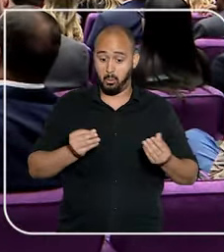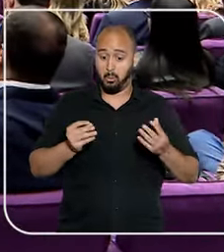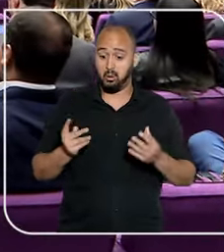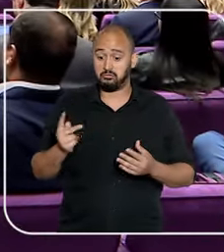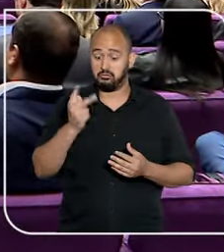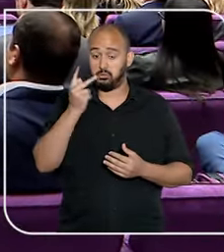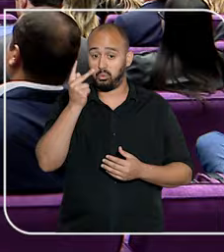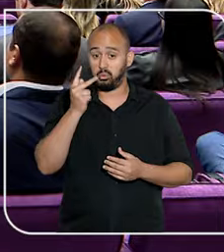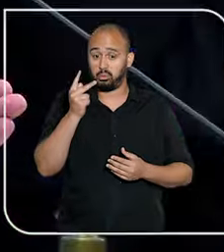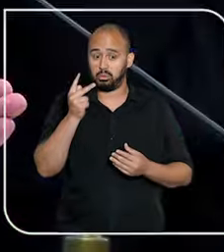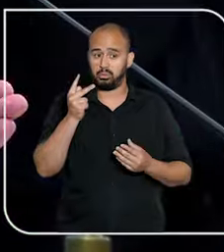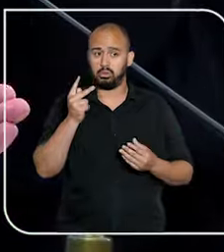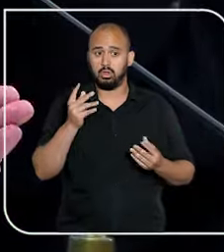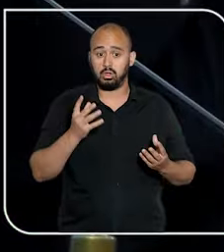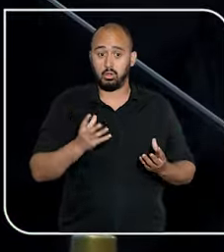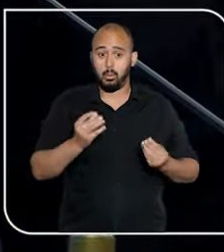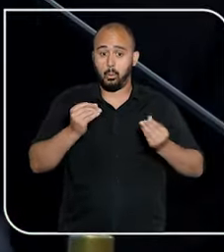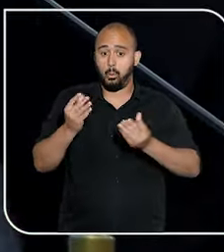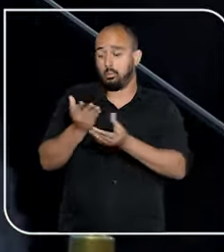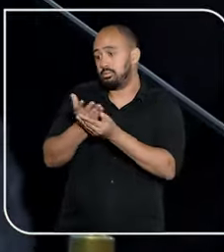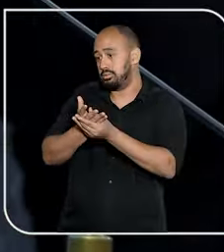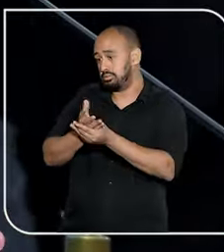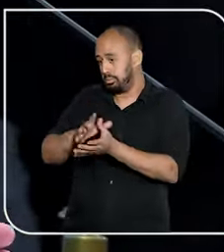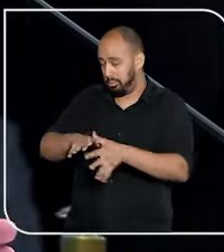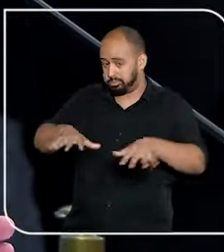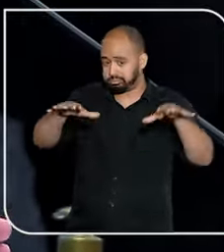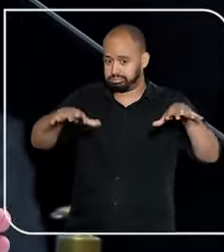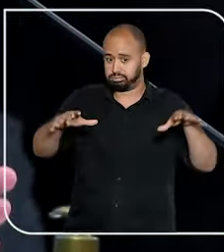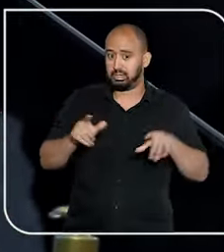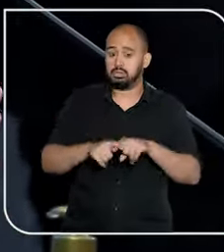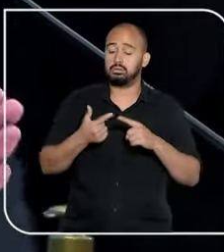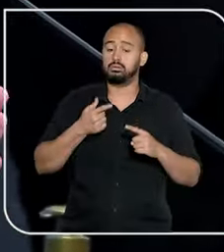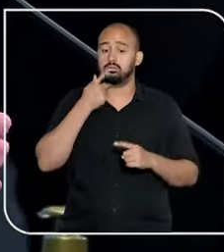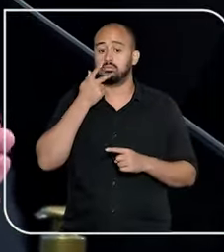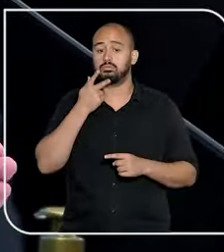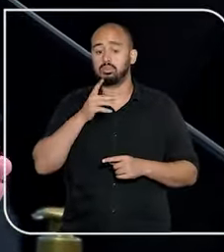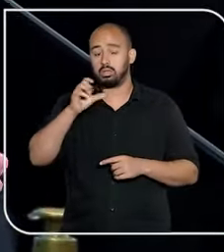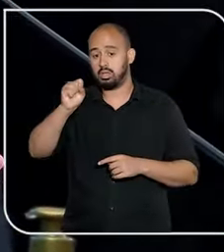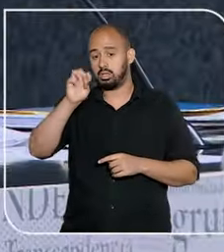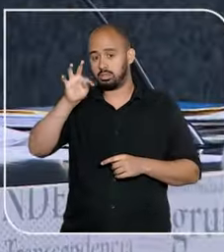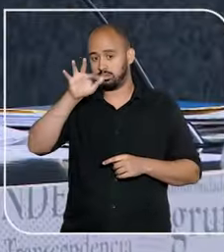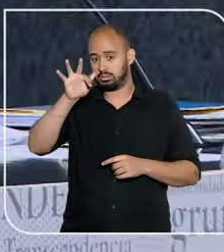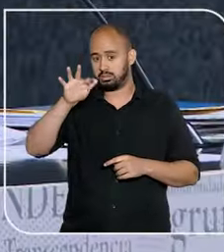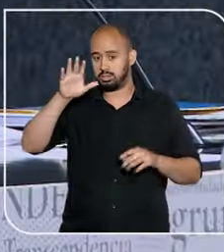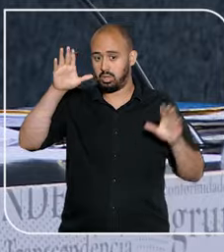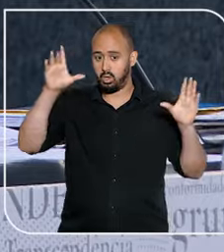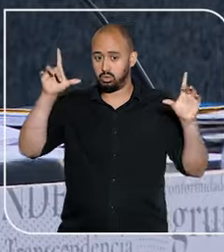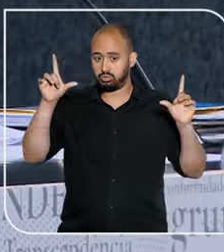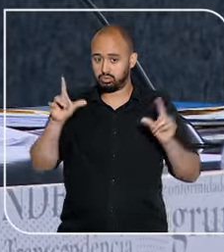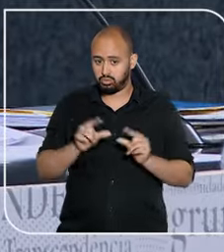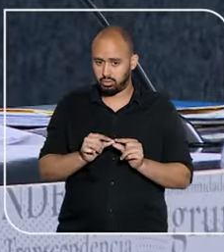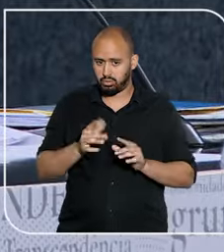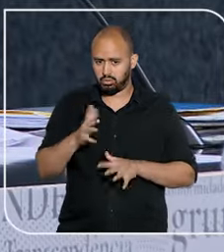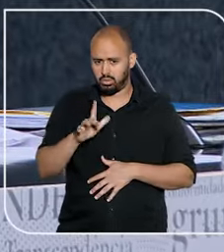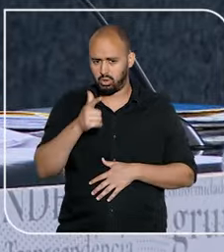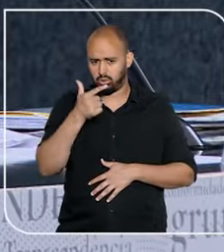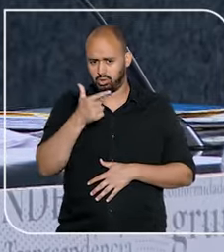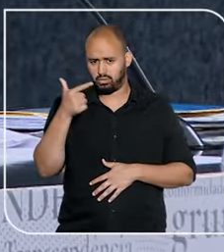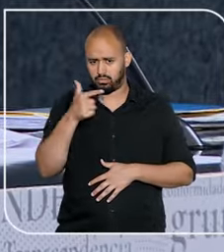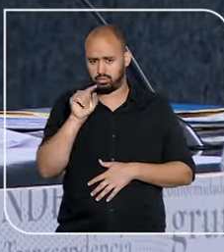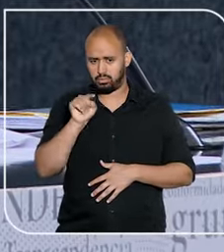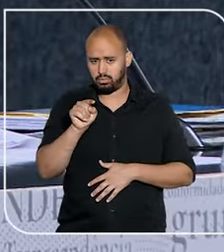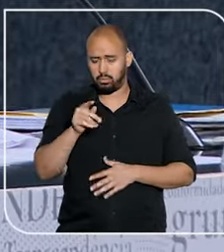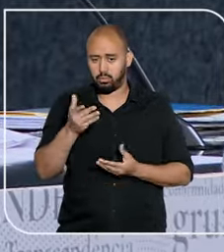grande volume de processos e que o filtro estabelecido pela repercussão geral no STF, reduziu o acervo do tribunal para